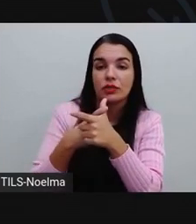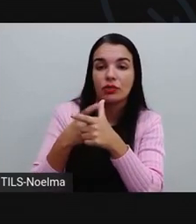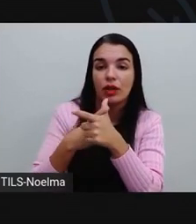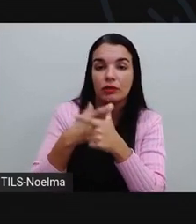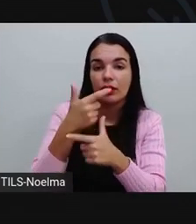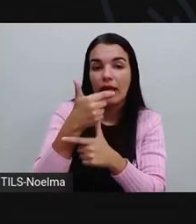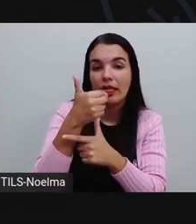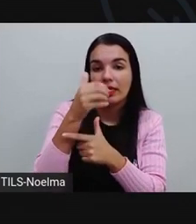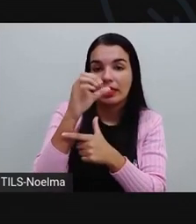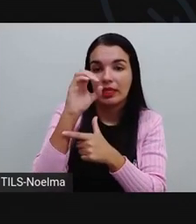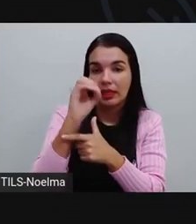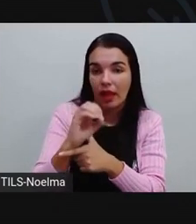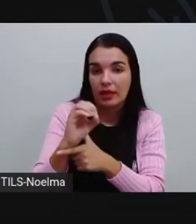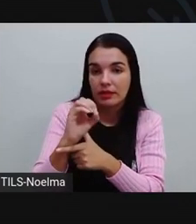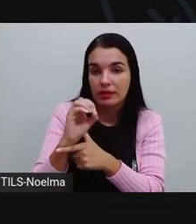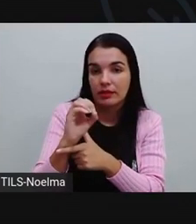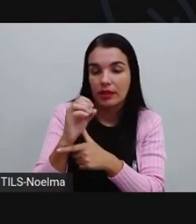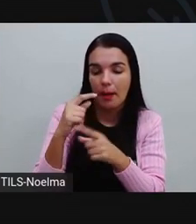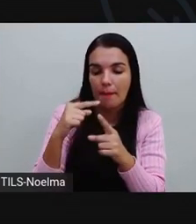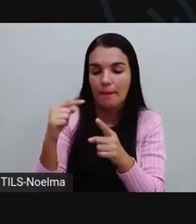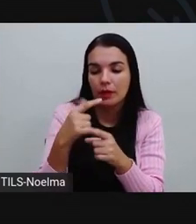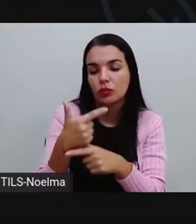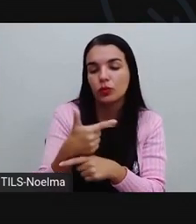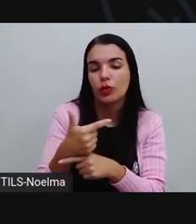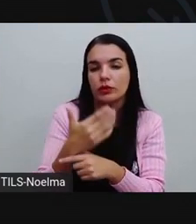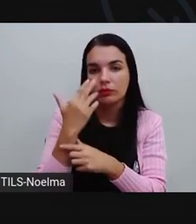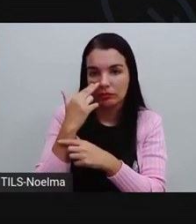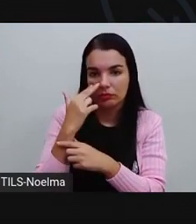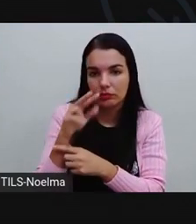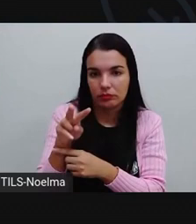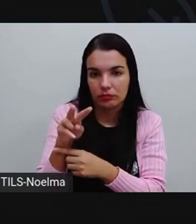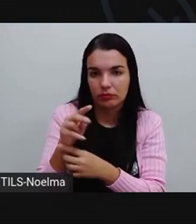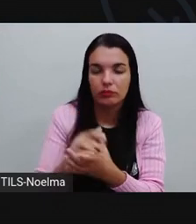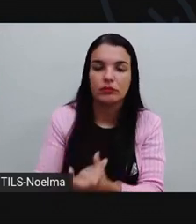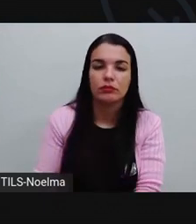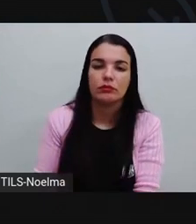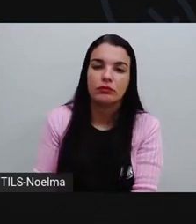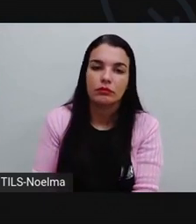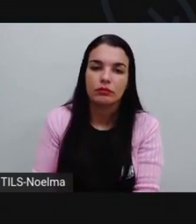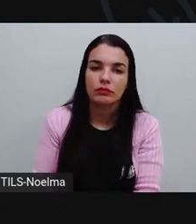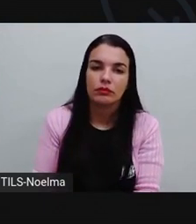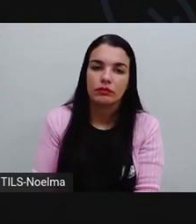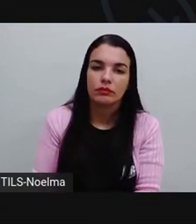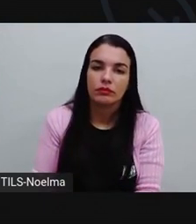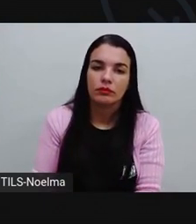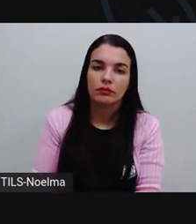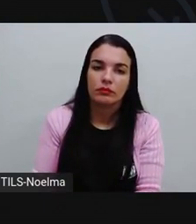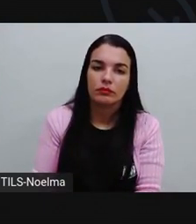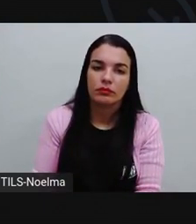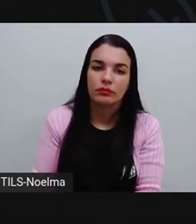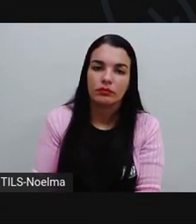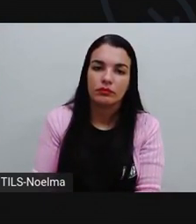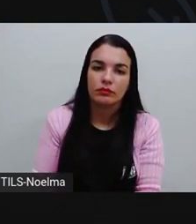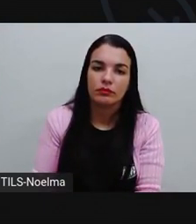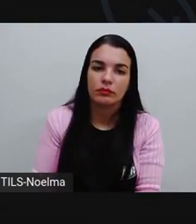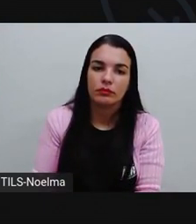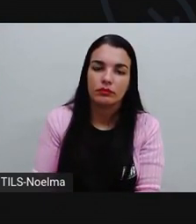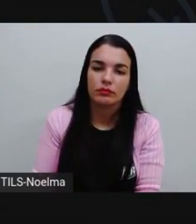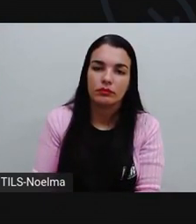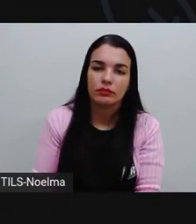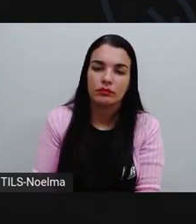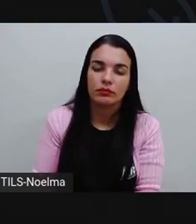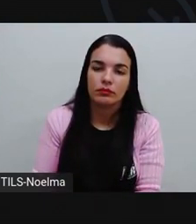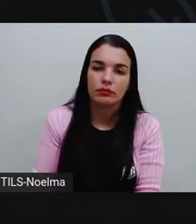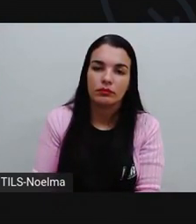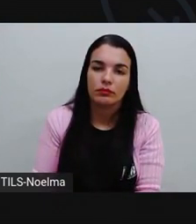10 menos 2, seria quanto? 8. Vírgula